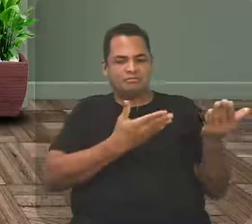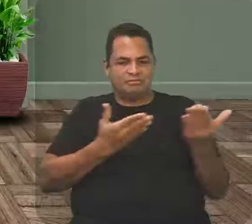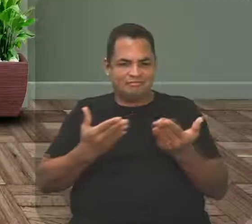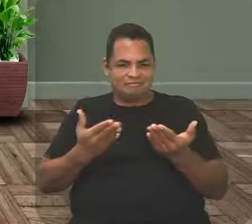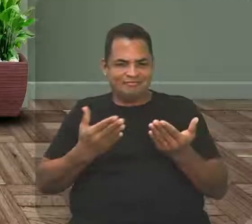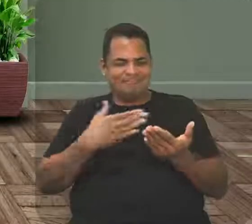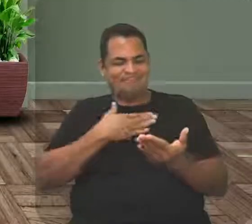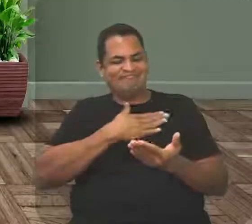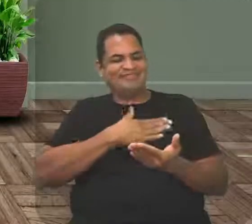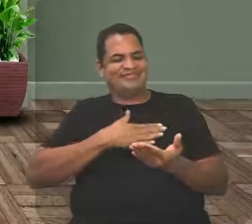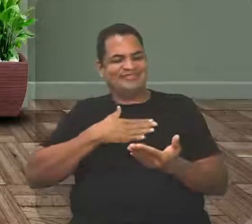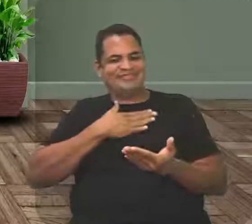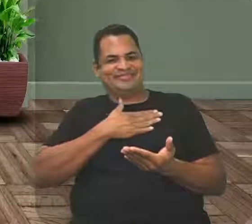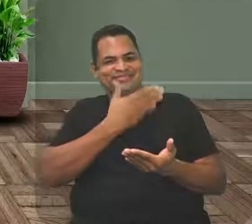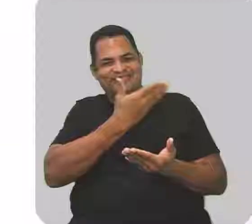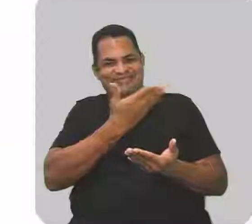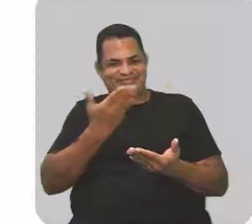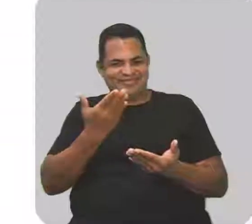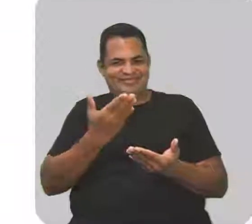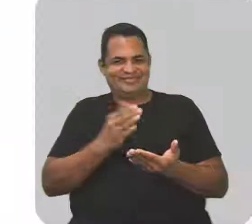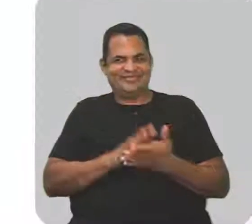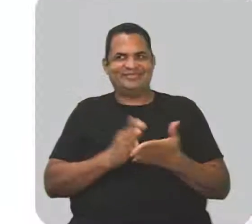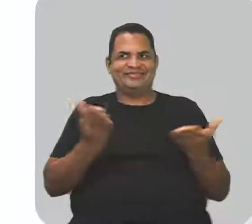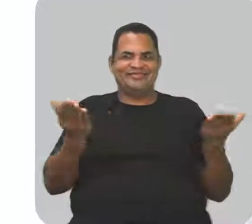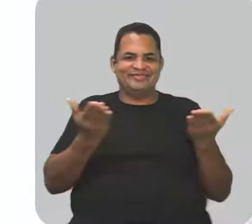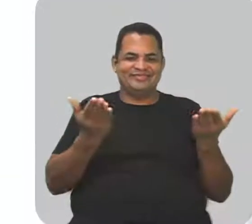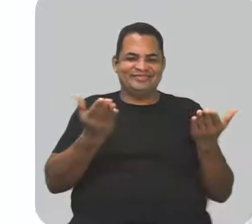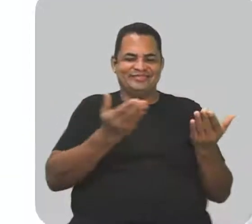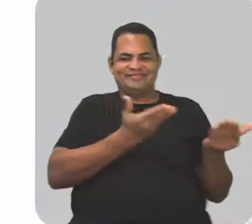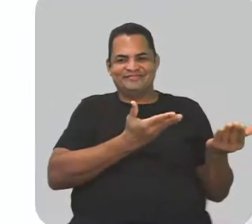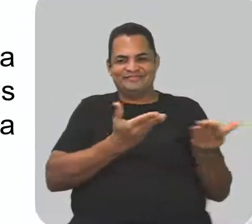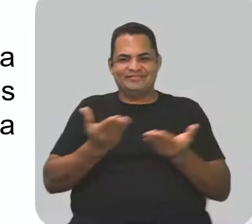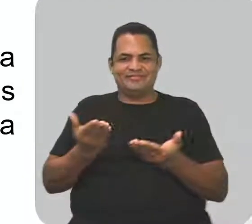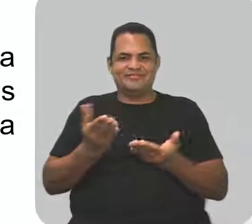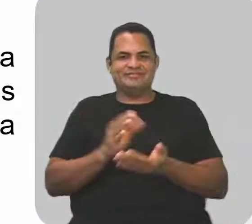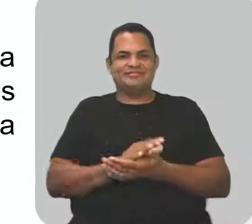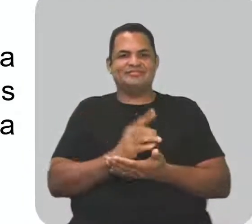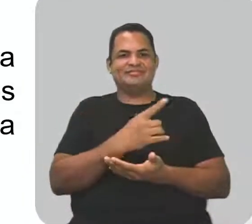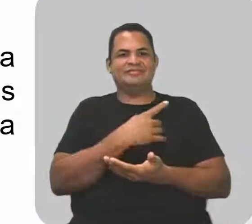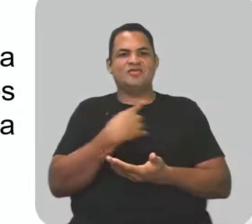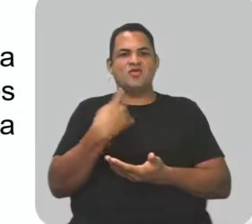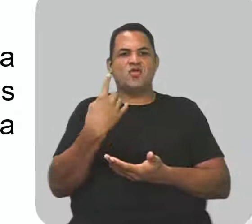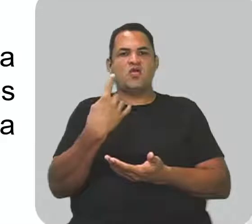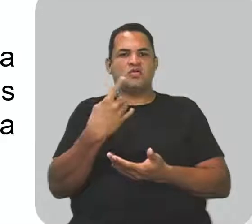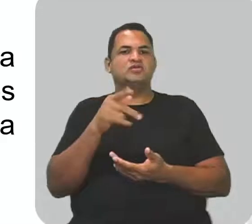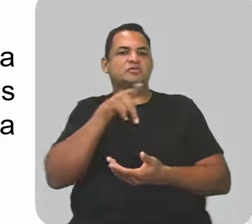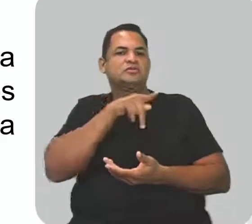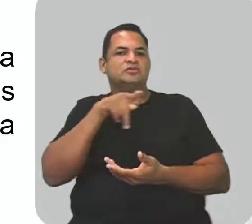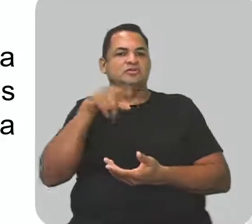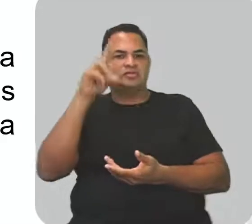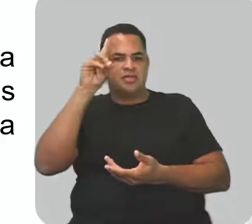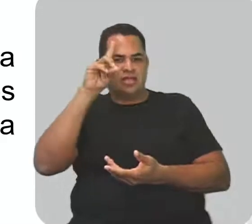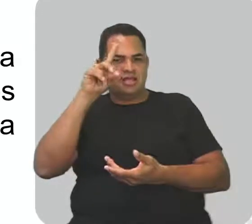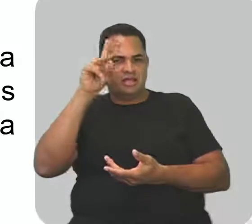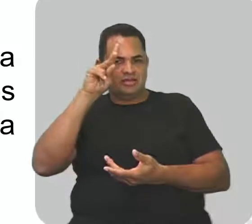Da honra, né? Da presença do nosso convidado, o nosso historiador, professor Ricardo,